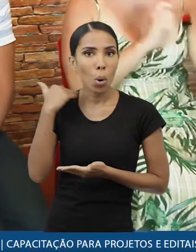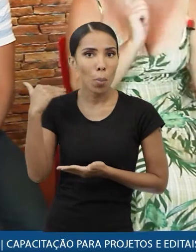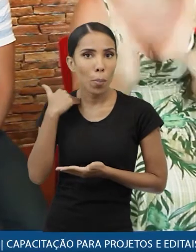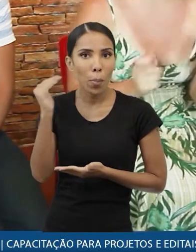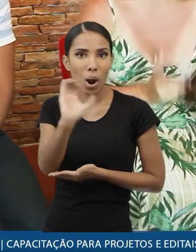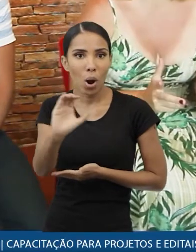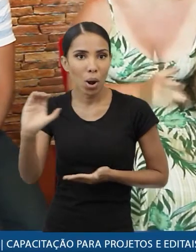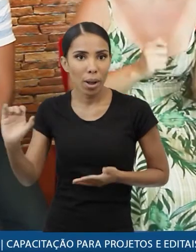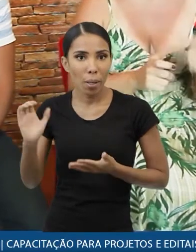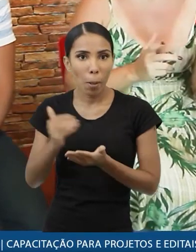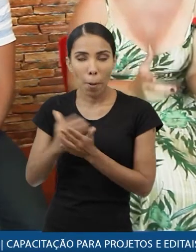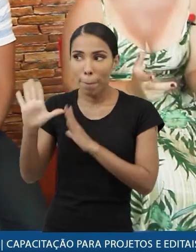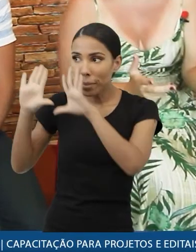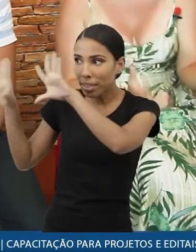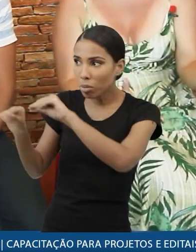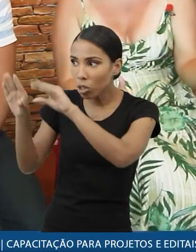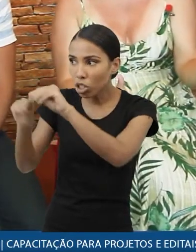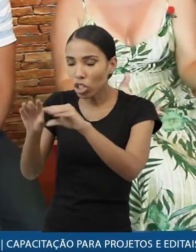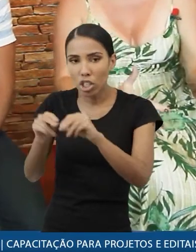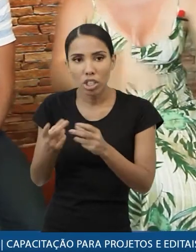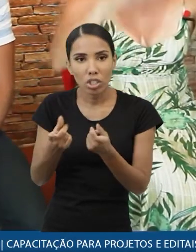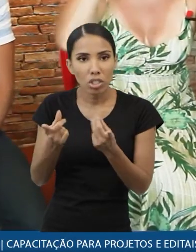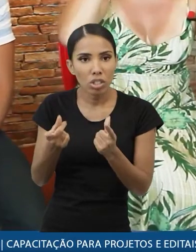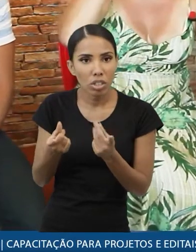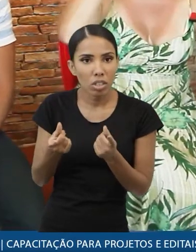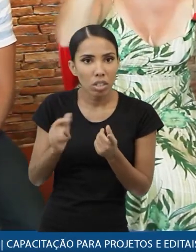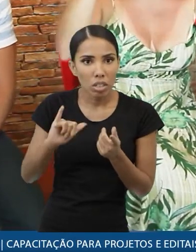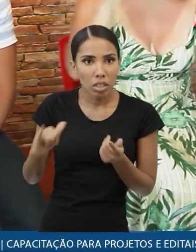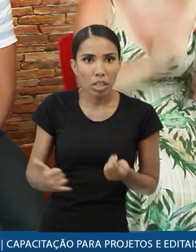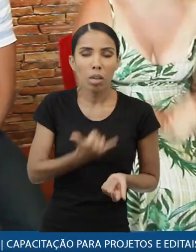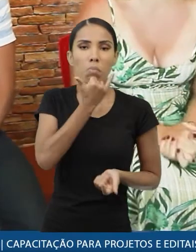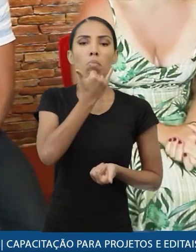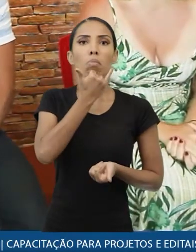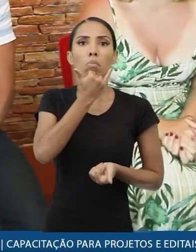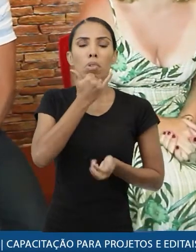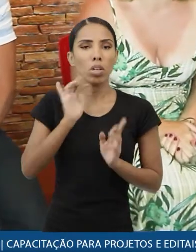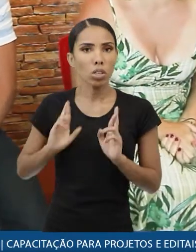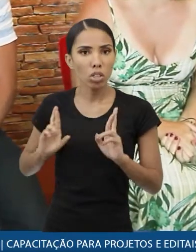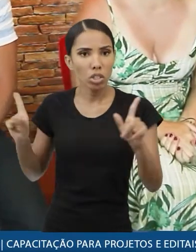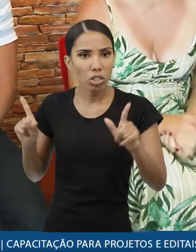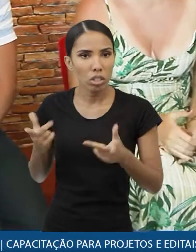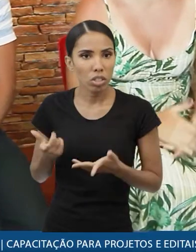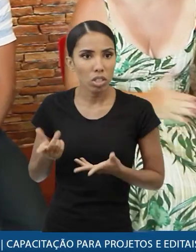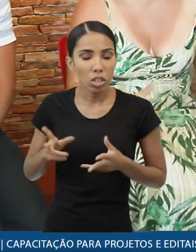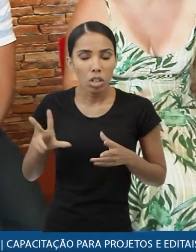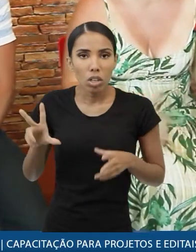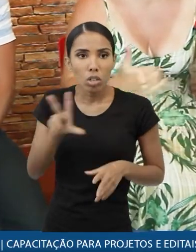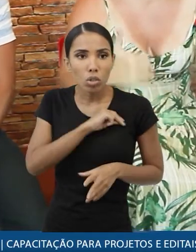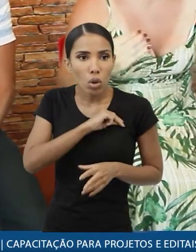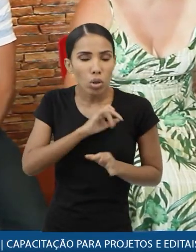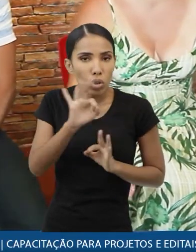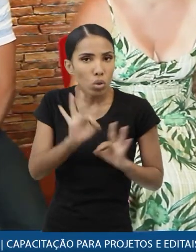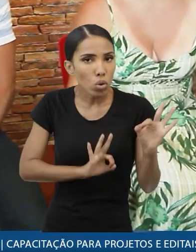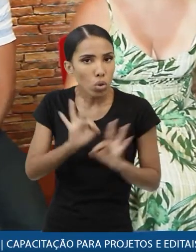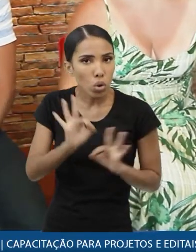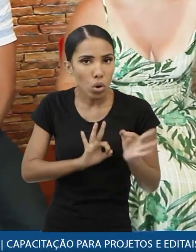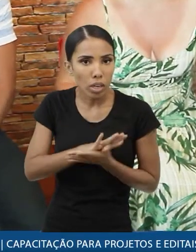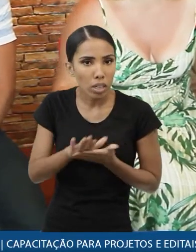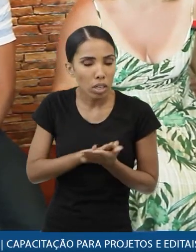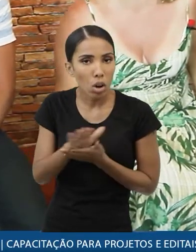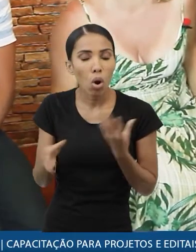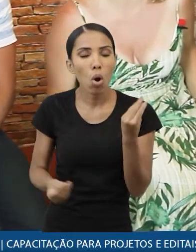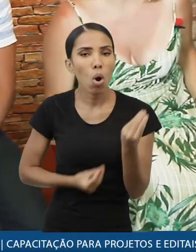você começa a mexer naquele recurso e de repente você se depara com uma realidade complexa que é nossa, não organizei